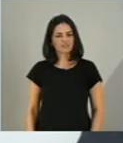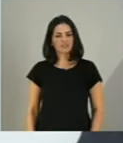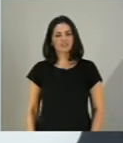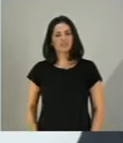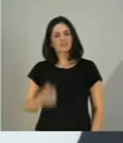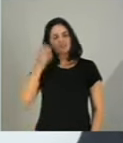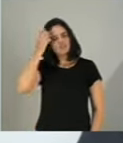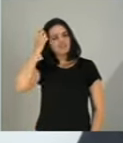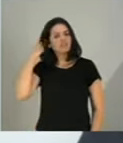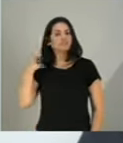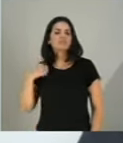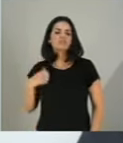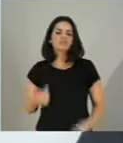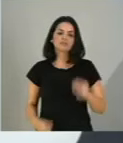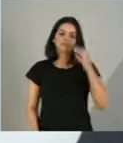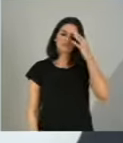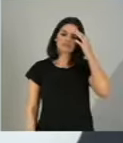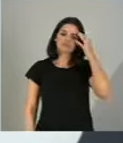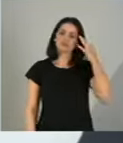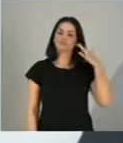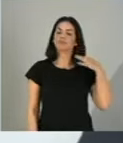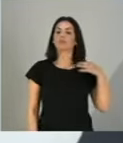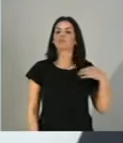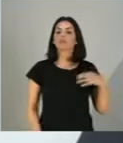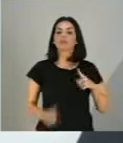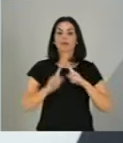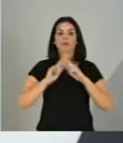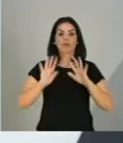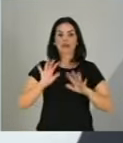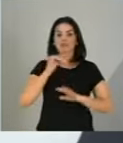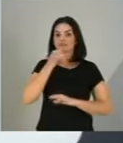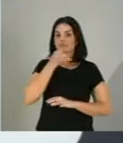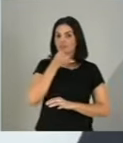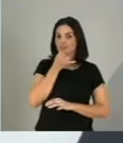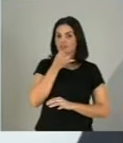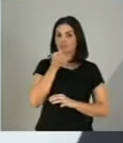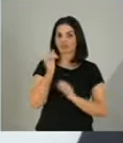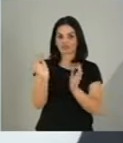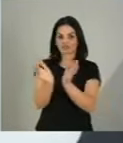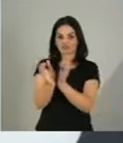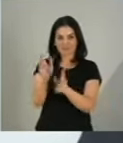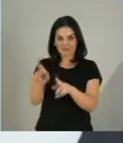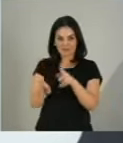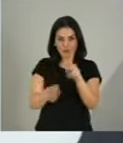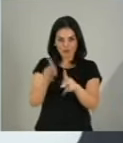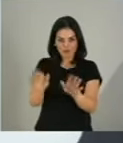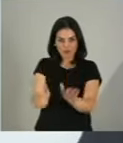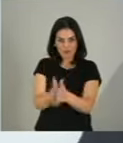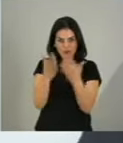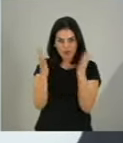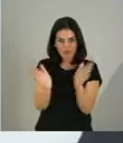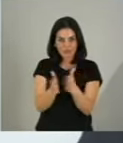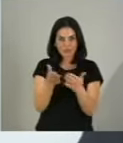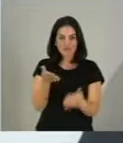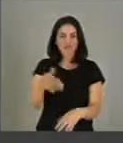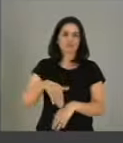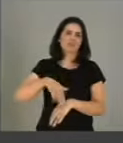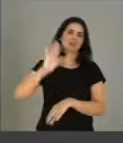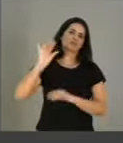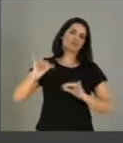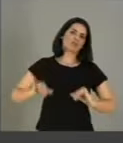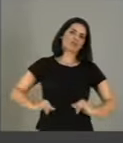Brasil, cada vez mais, infelizmente, vemos que os pobres são os que mais pagam o imposto.